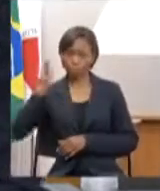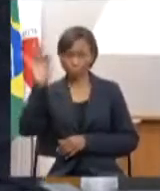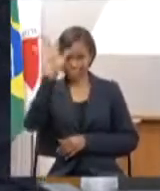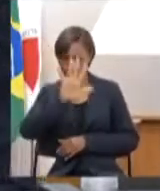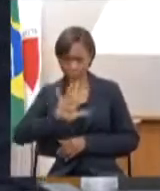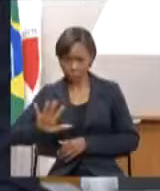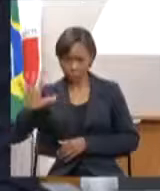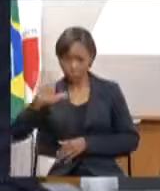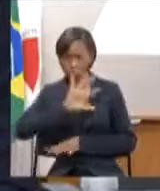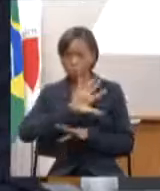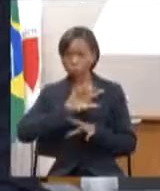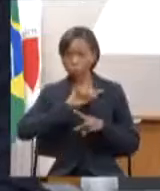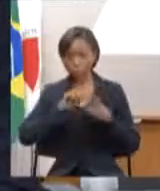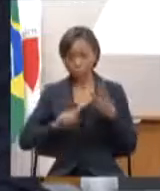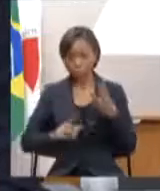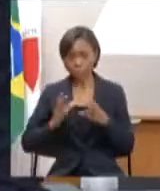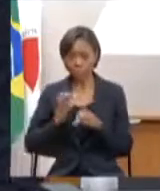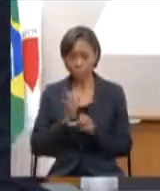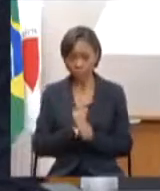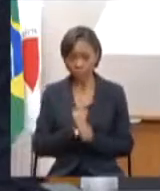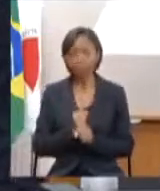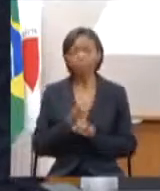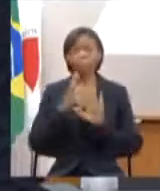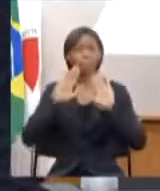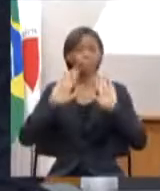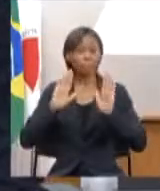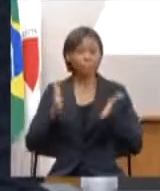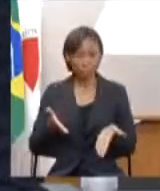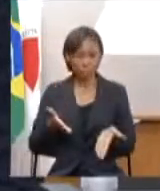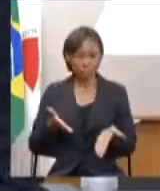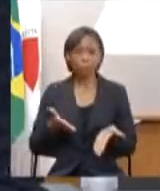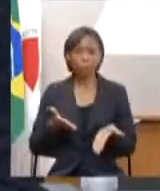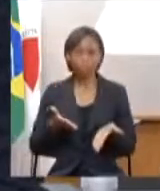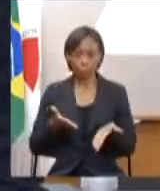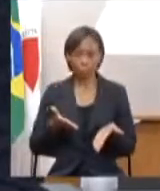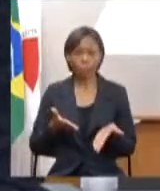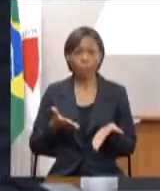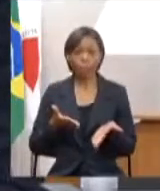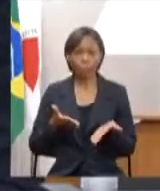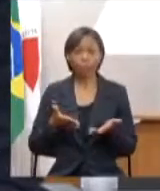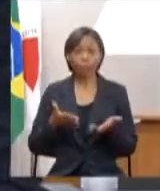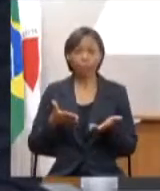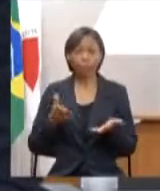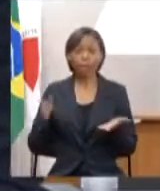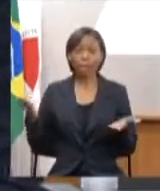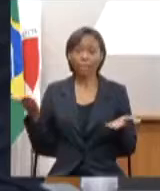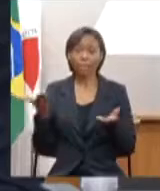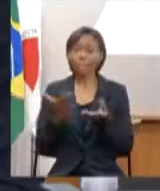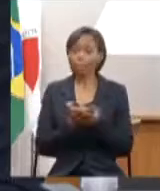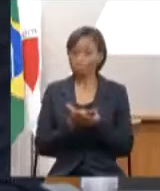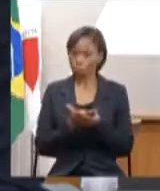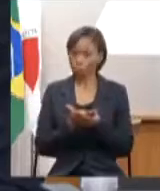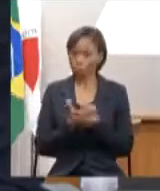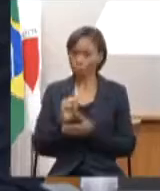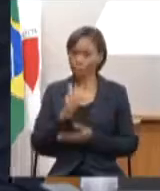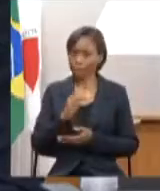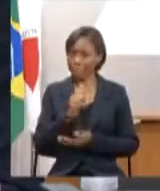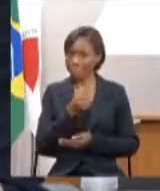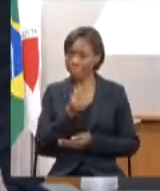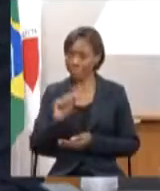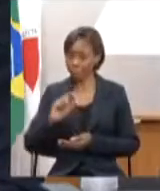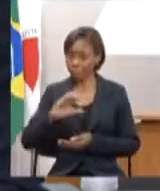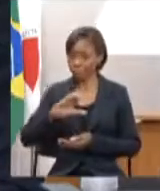eles entraram com uma ação cível para